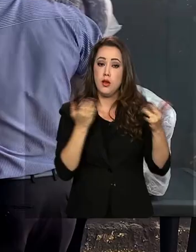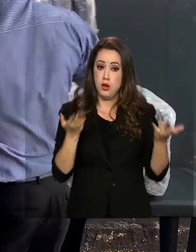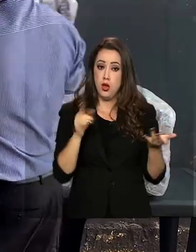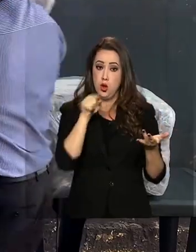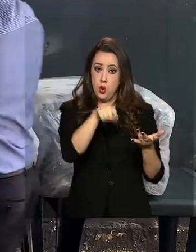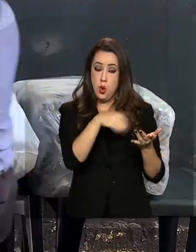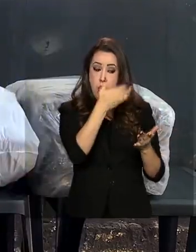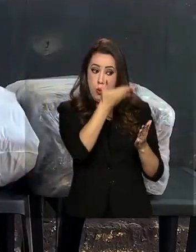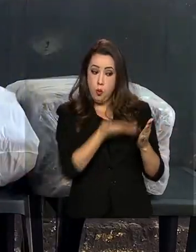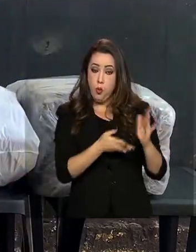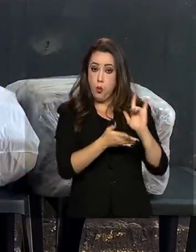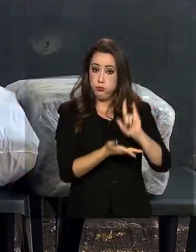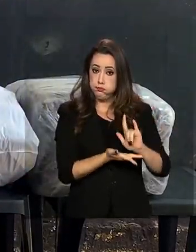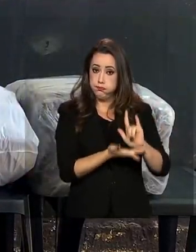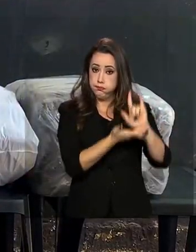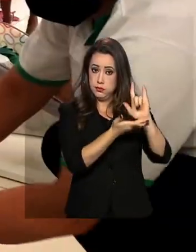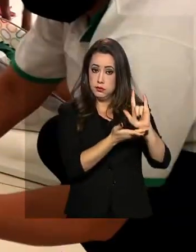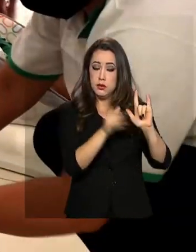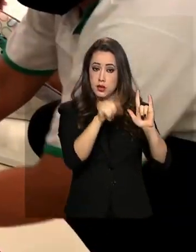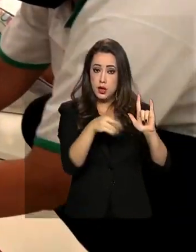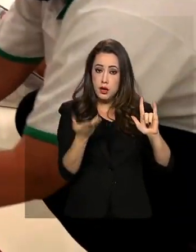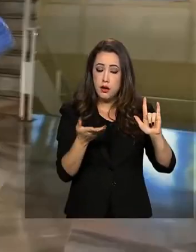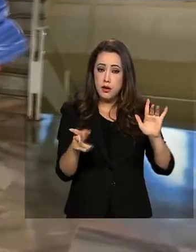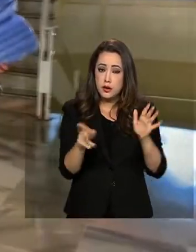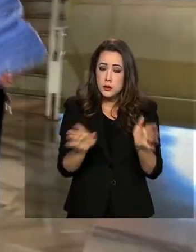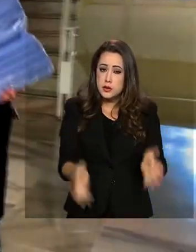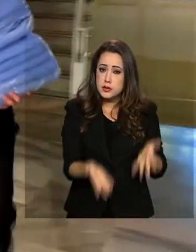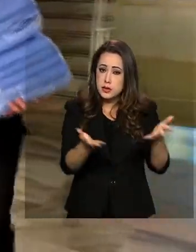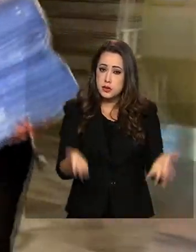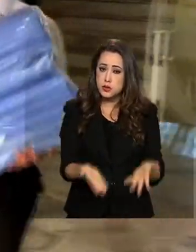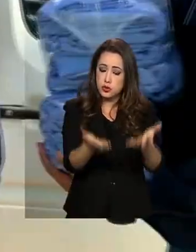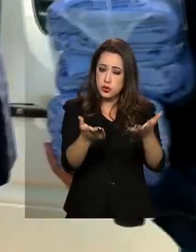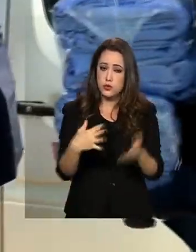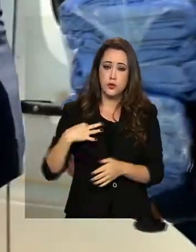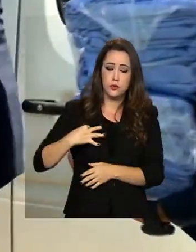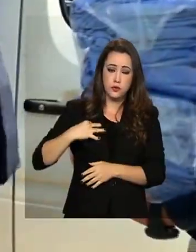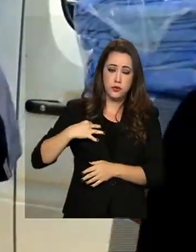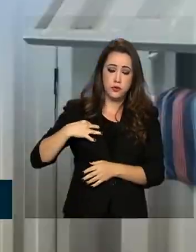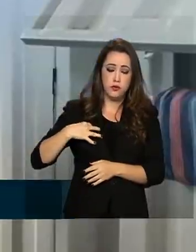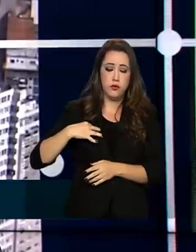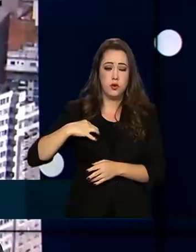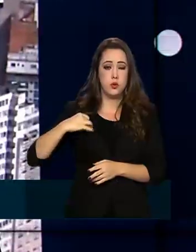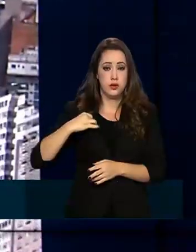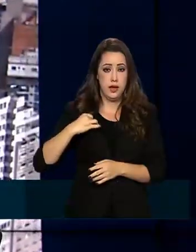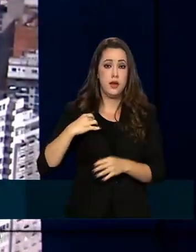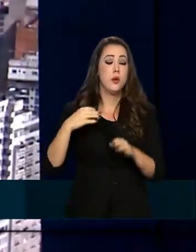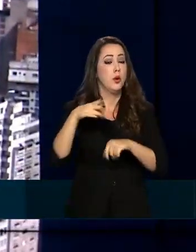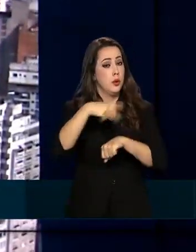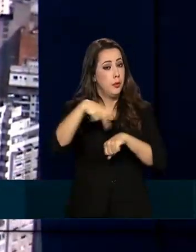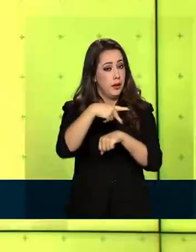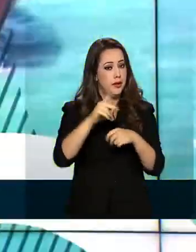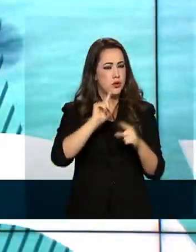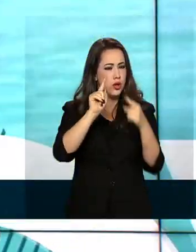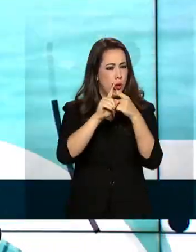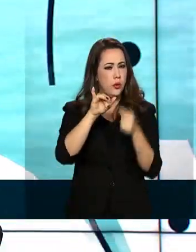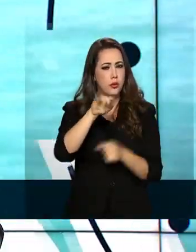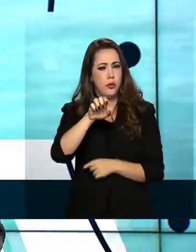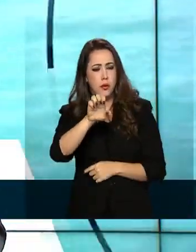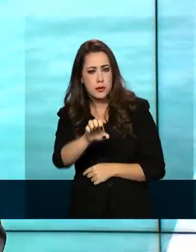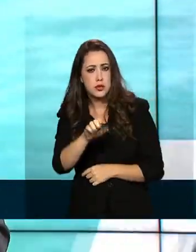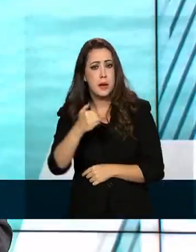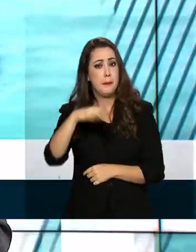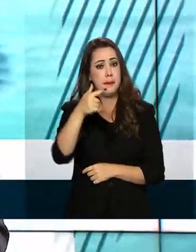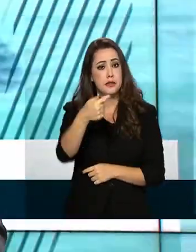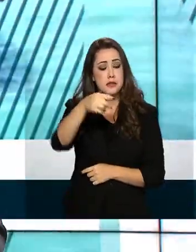programa do governo tem o objetivo de incentivar a prática do voluntariado no país. De acordo com o IBGE, mais de